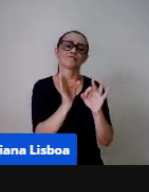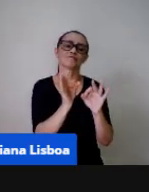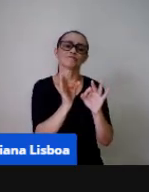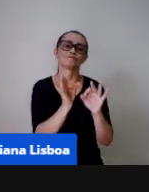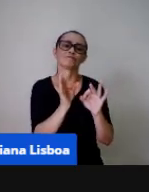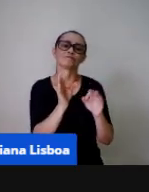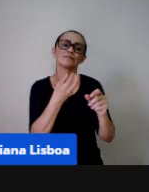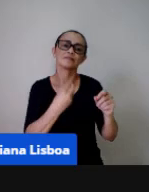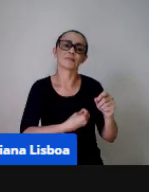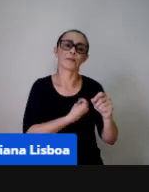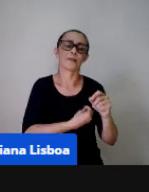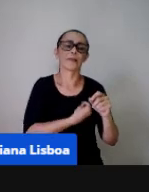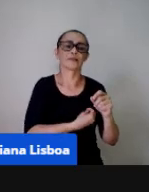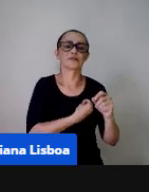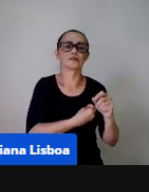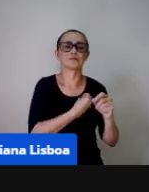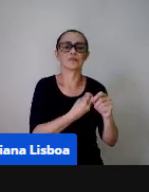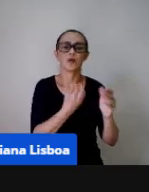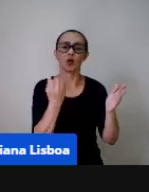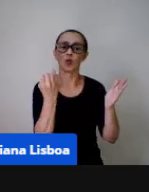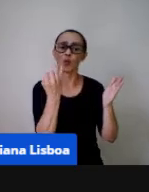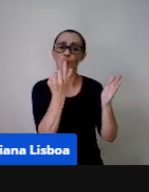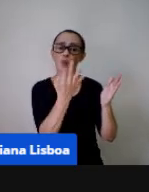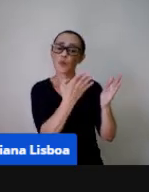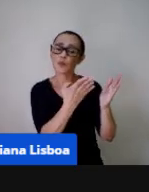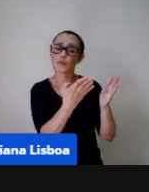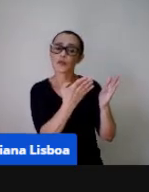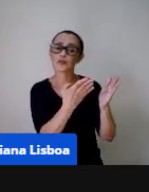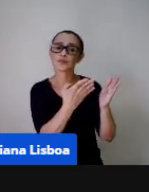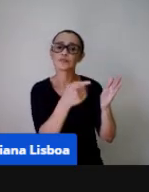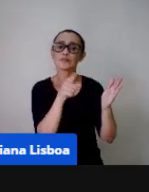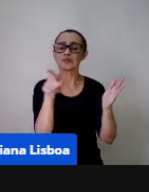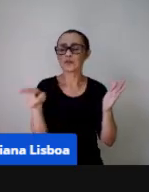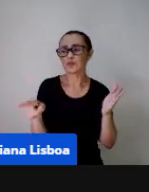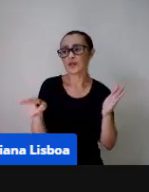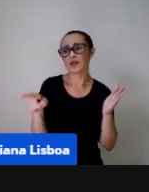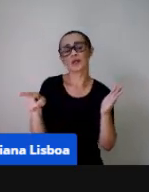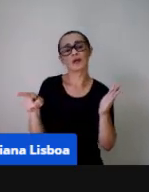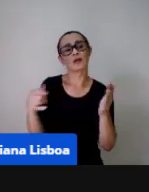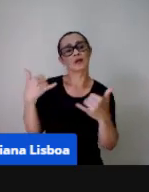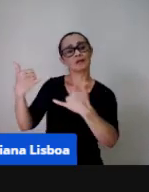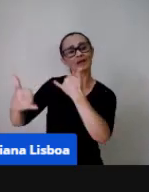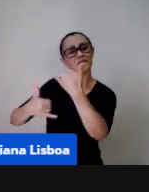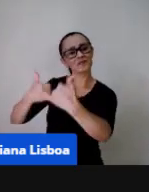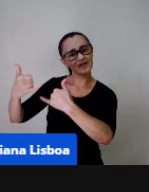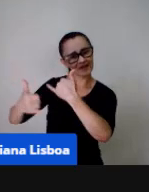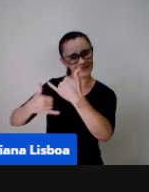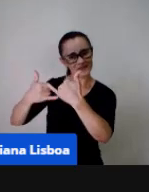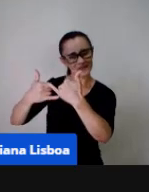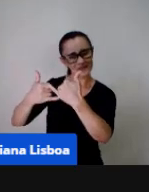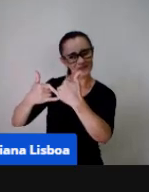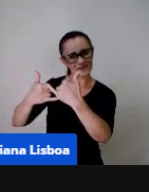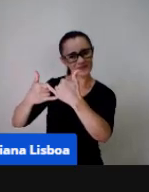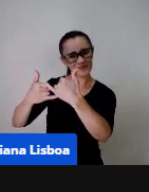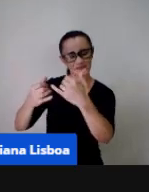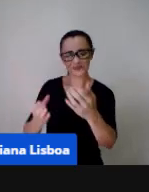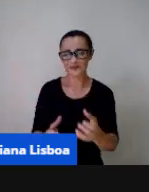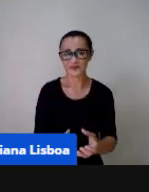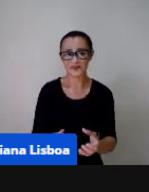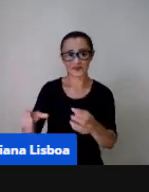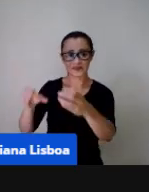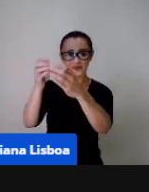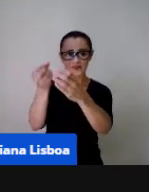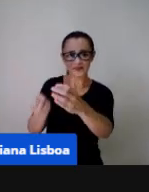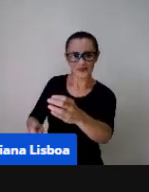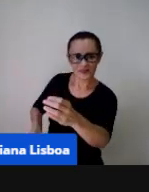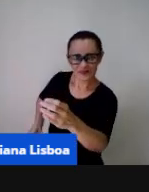essa tabela e o número através de uma situação vivenciada por elas que foi o jogo de boliche né? então temos aí